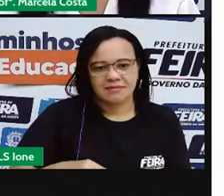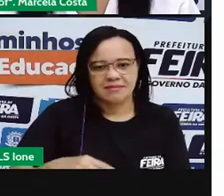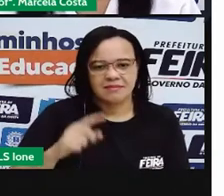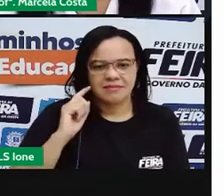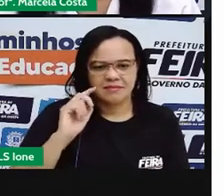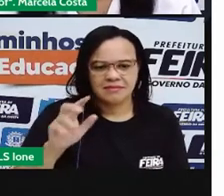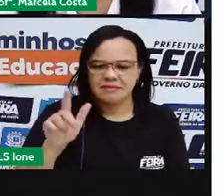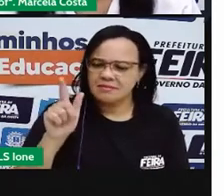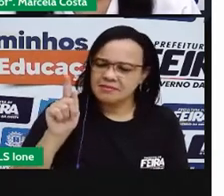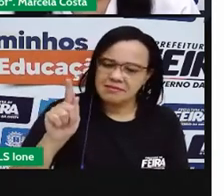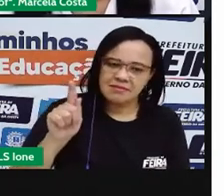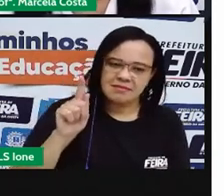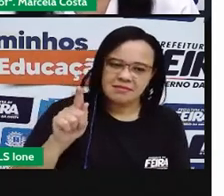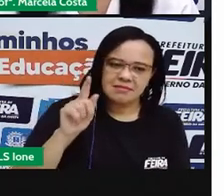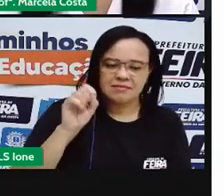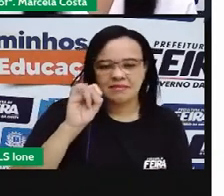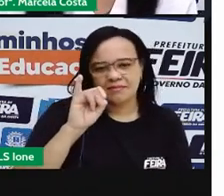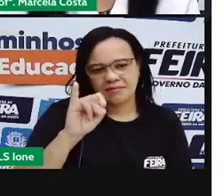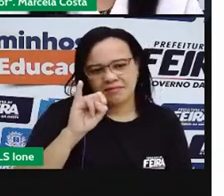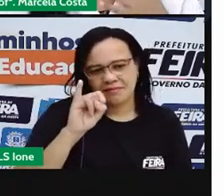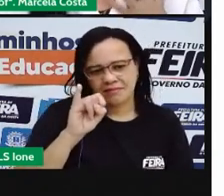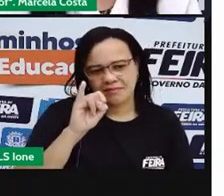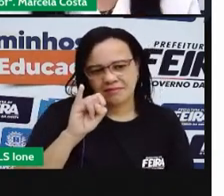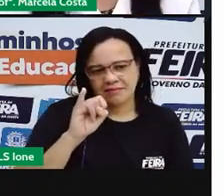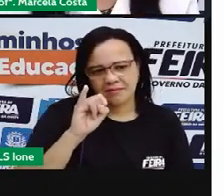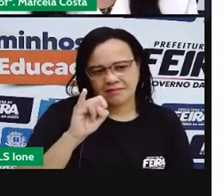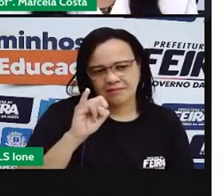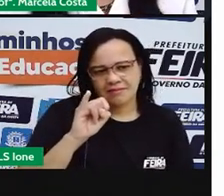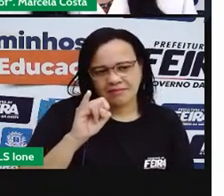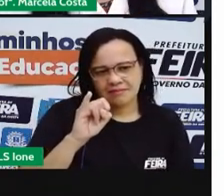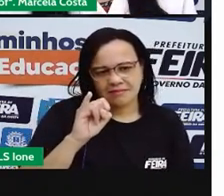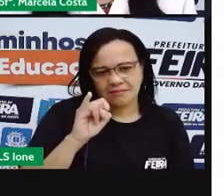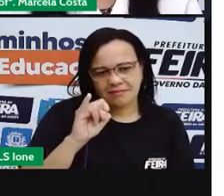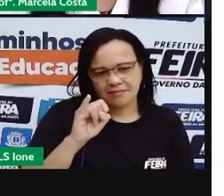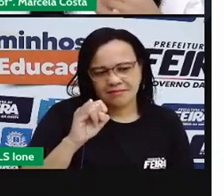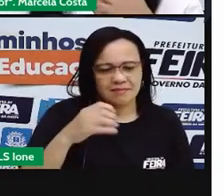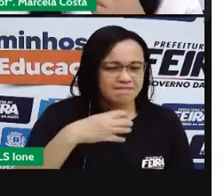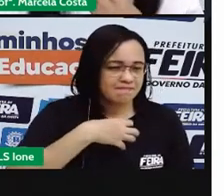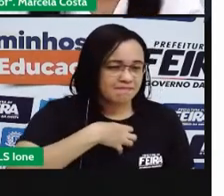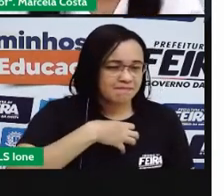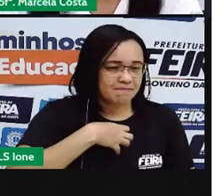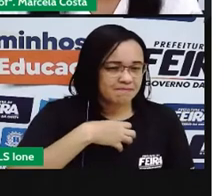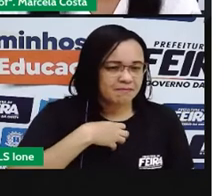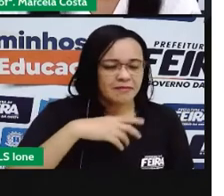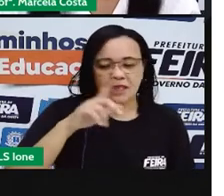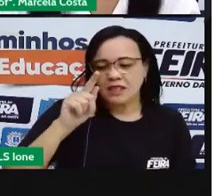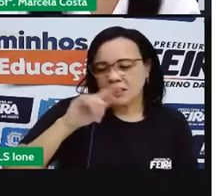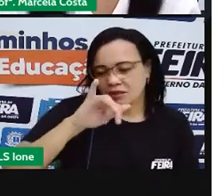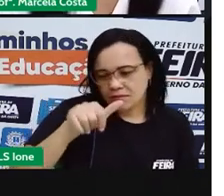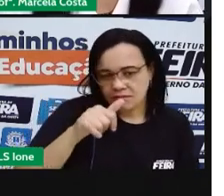com a letra I, aqui ela vai produzir para a letra G. De G.